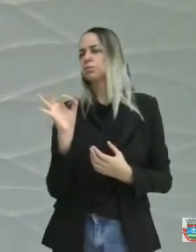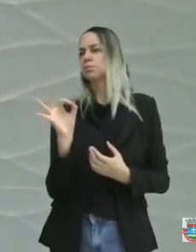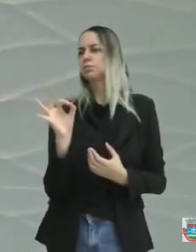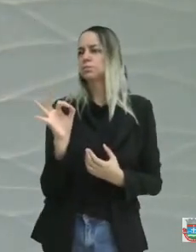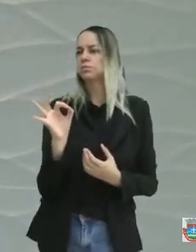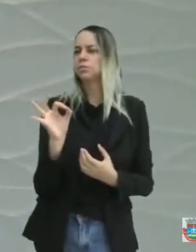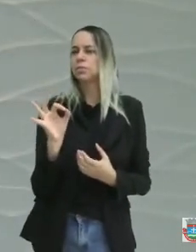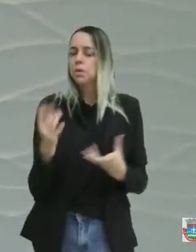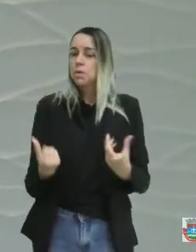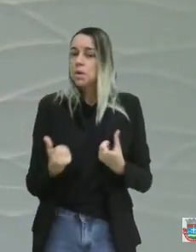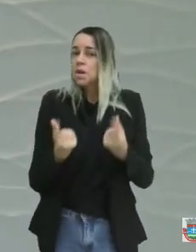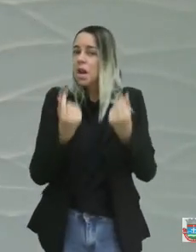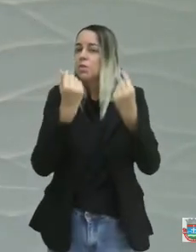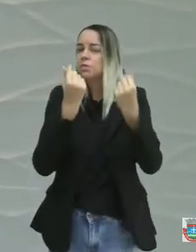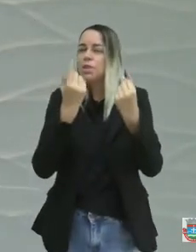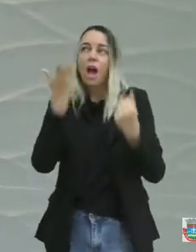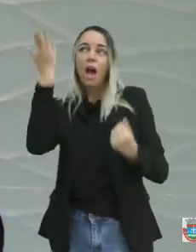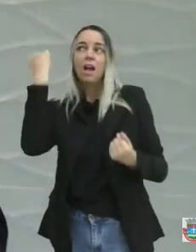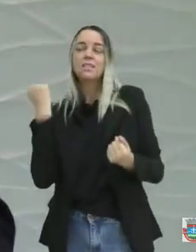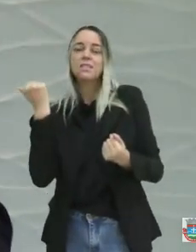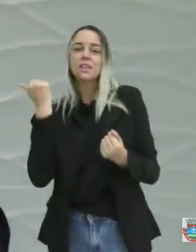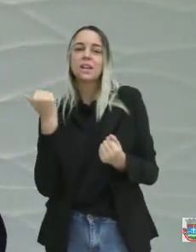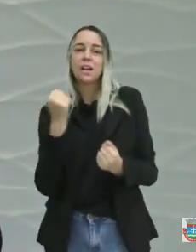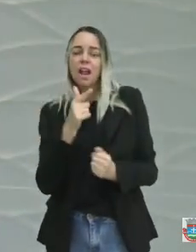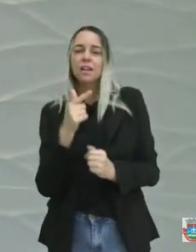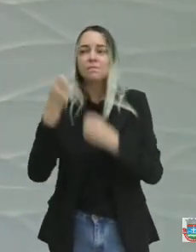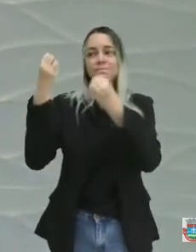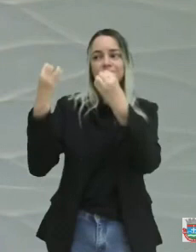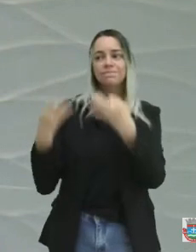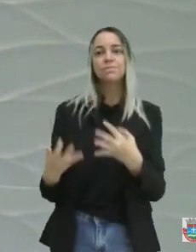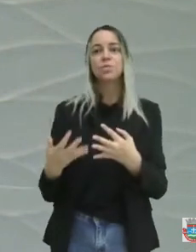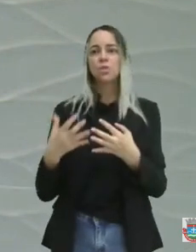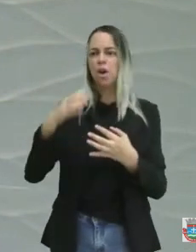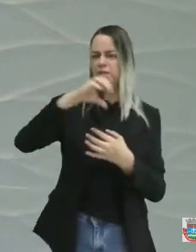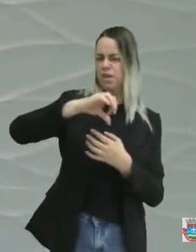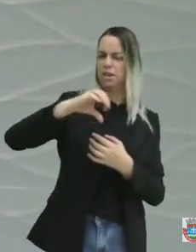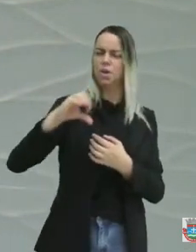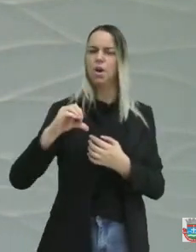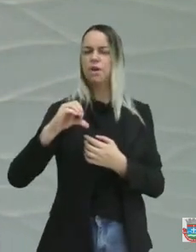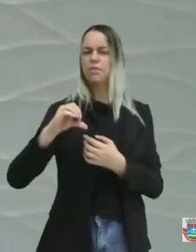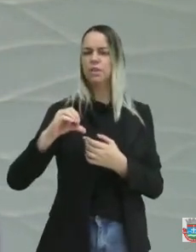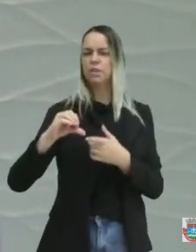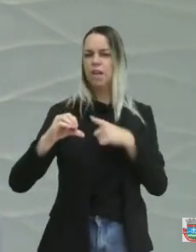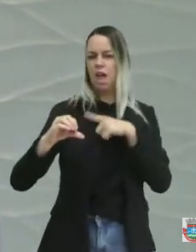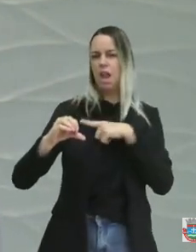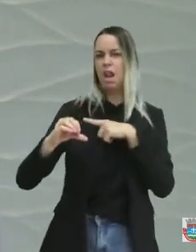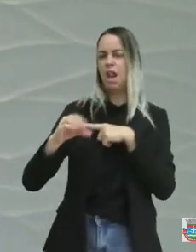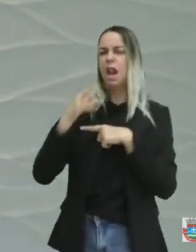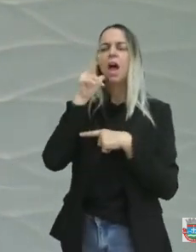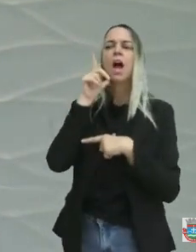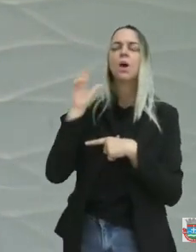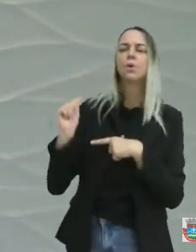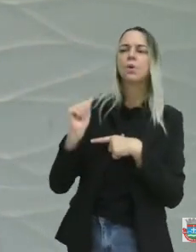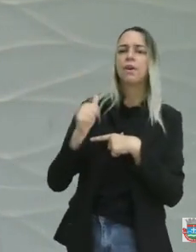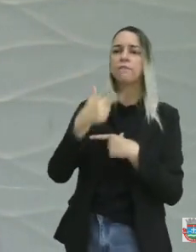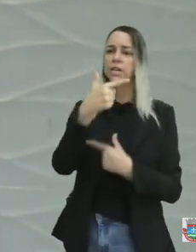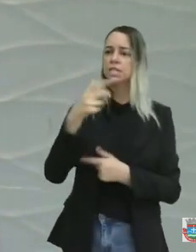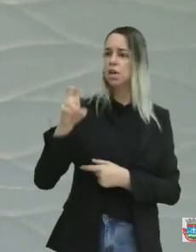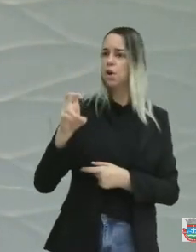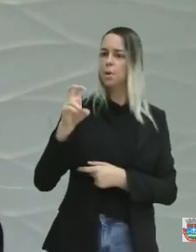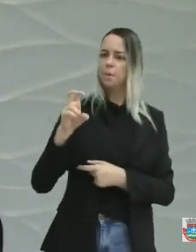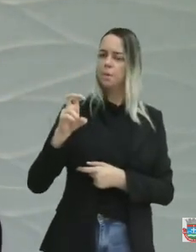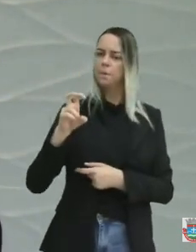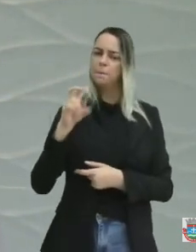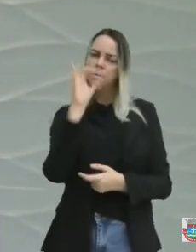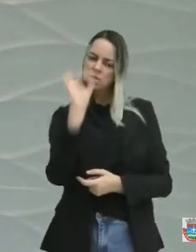do recurso anterior. E ele dizia aqui que era 99%. E ainda tem lá os 25%, que é a obrigação da